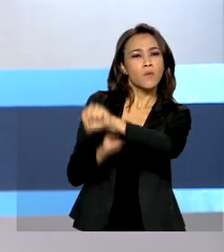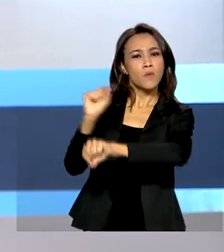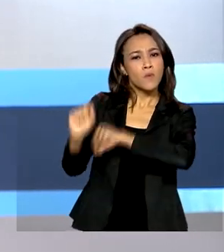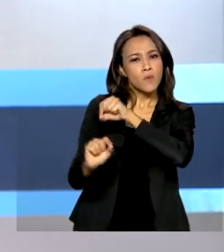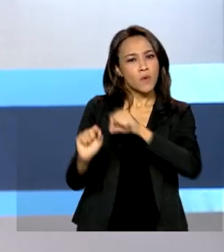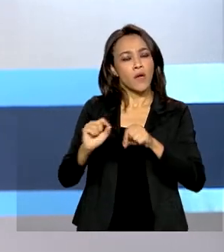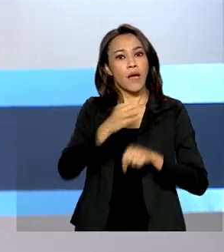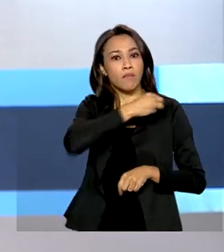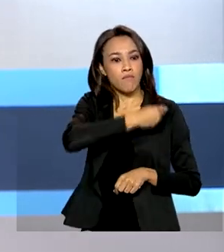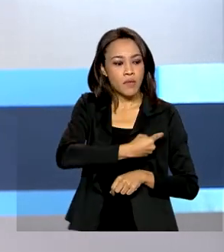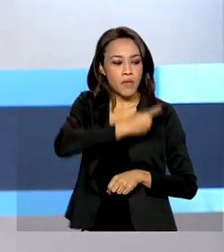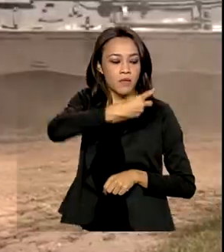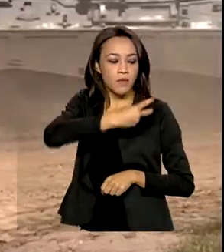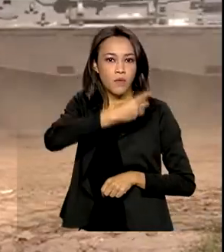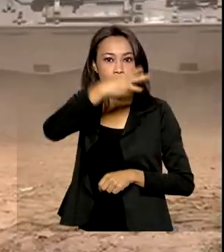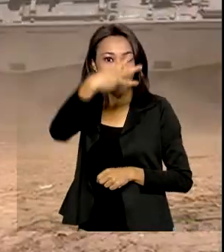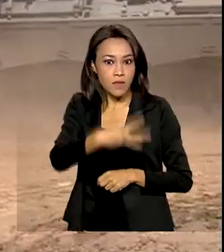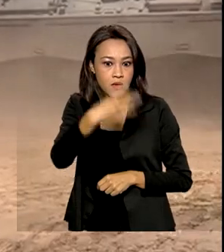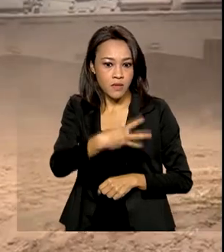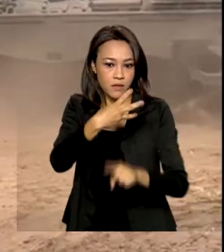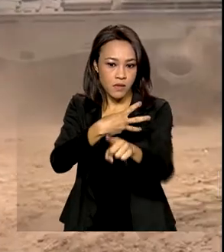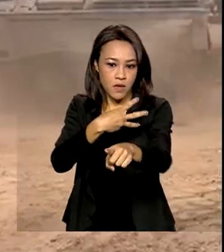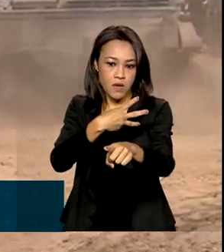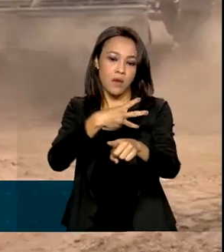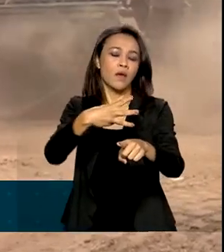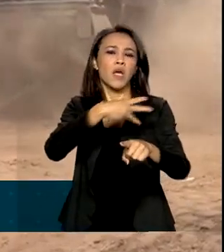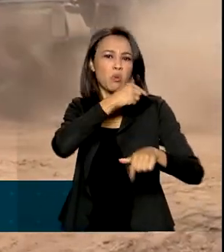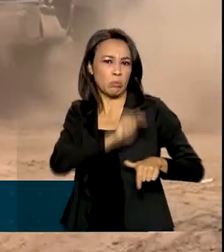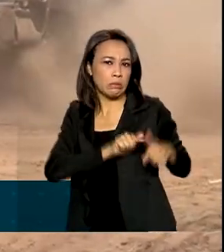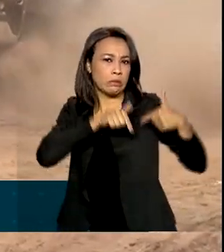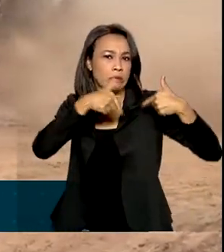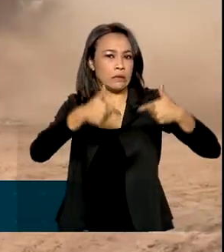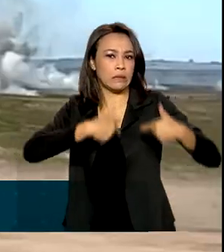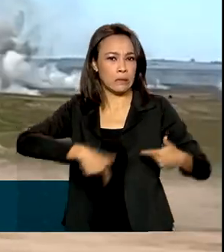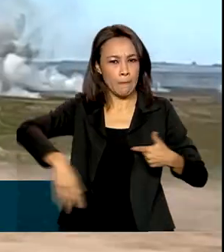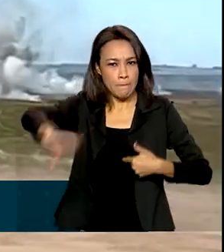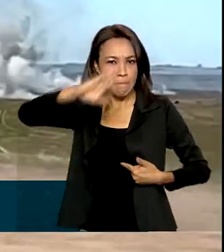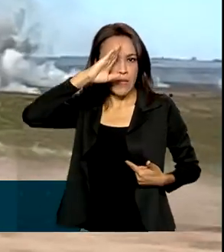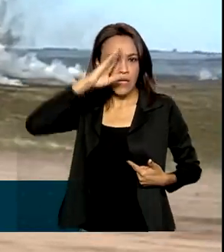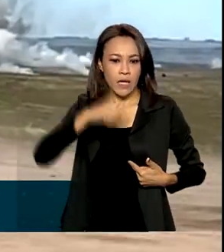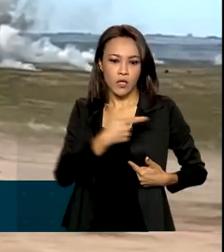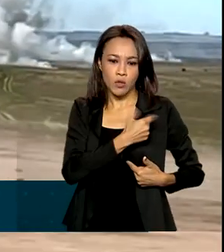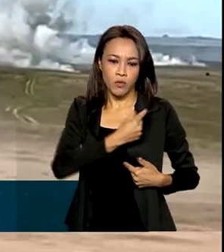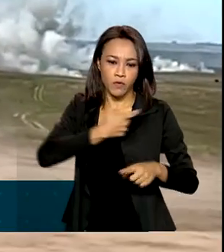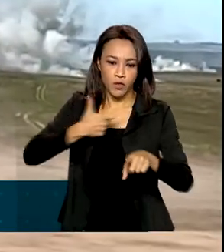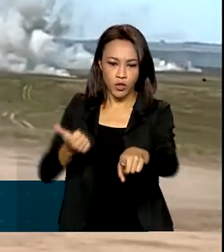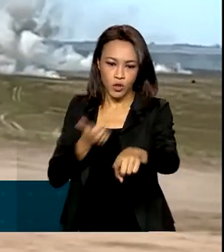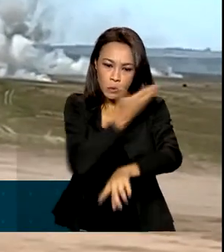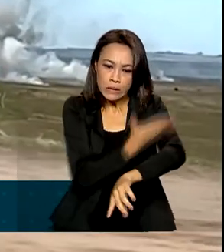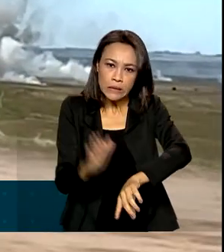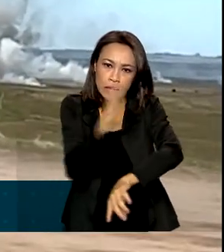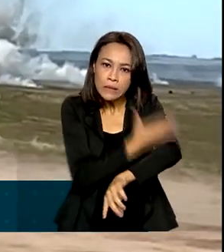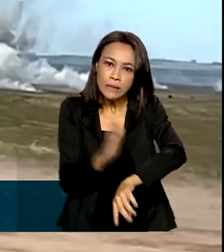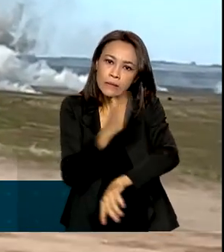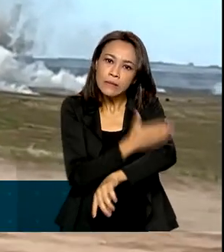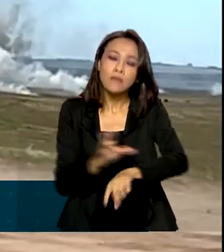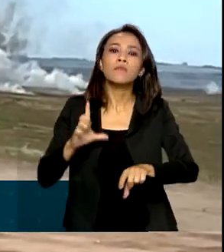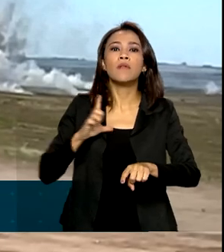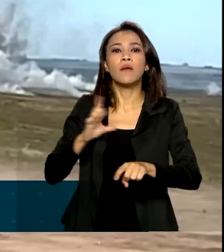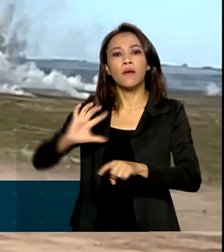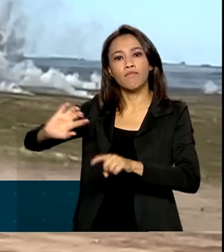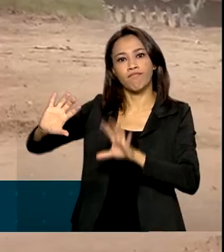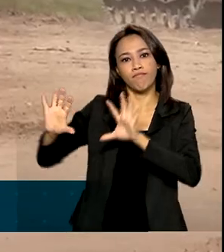Meridiano. Considerada a maior operação militar do Brasil em 2021, o exercício conjunto envolve a